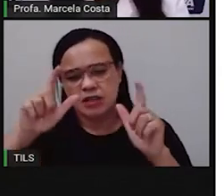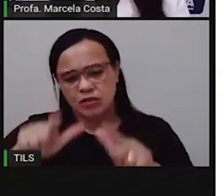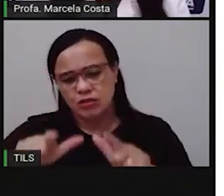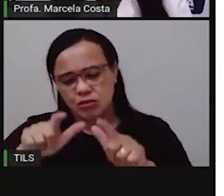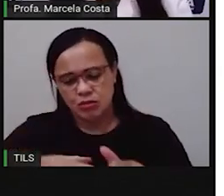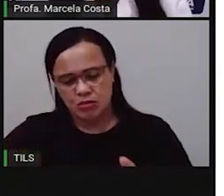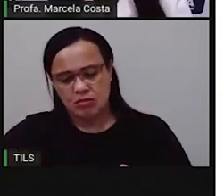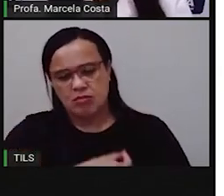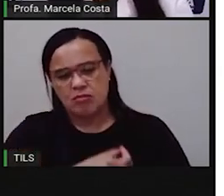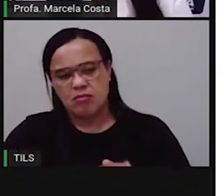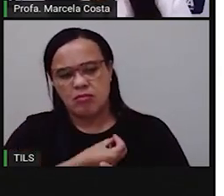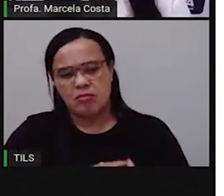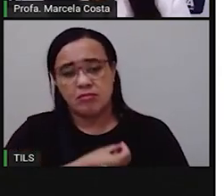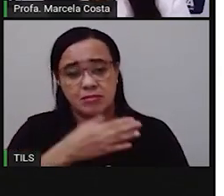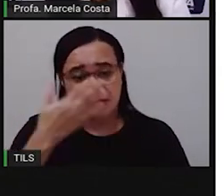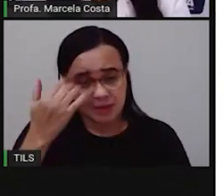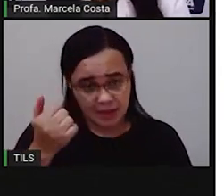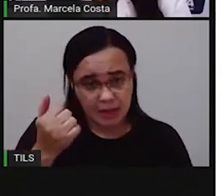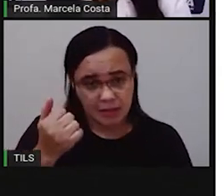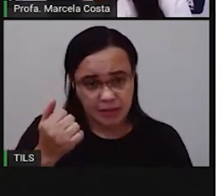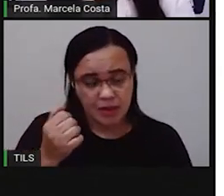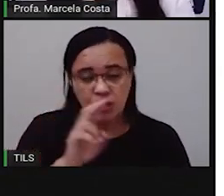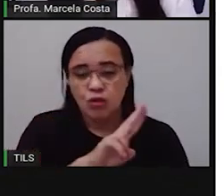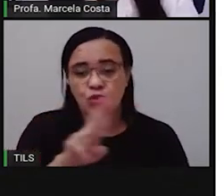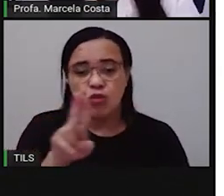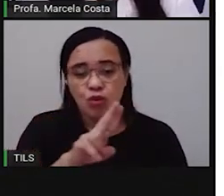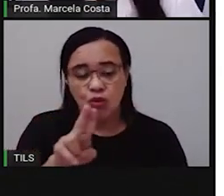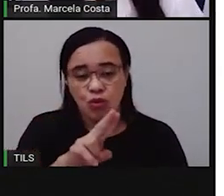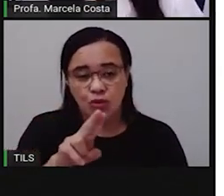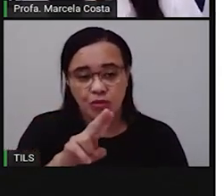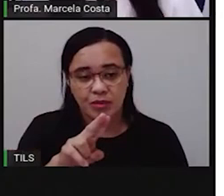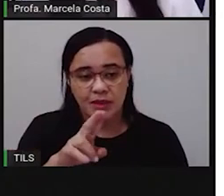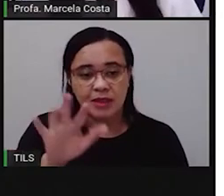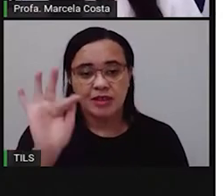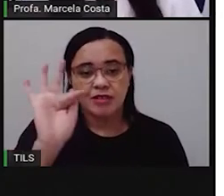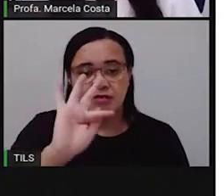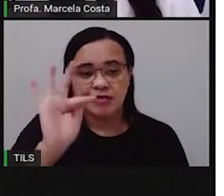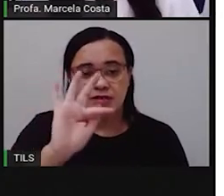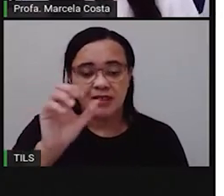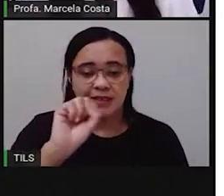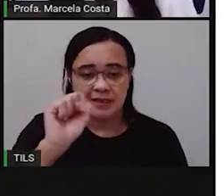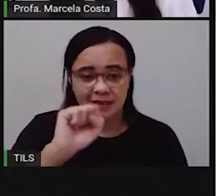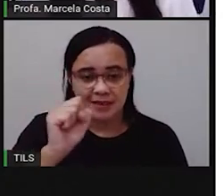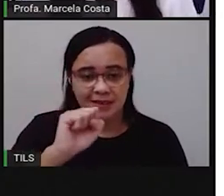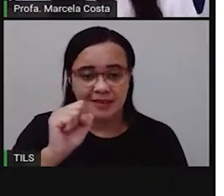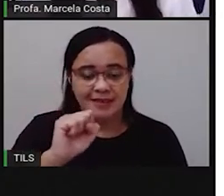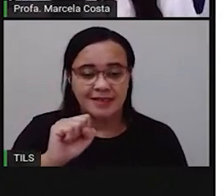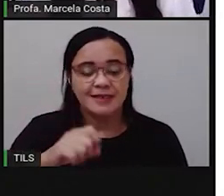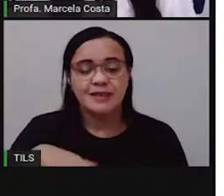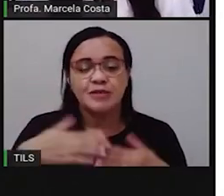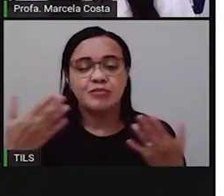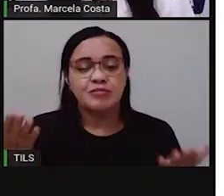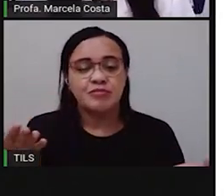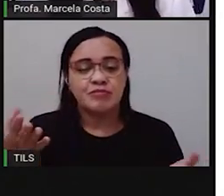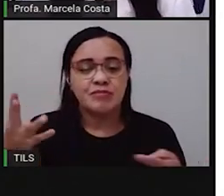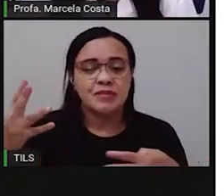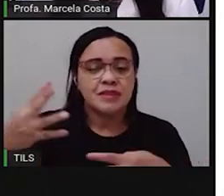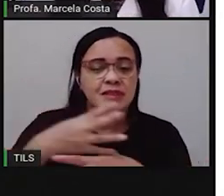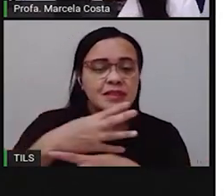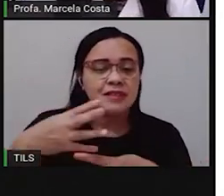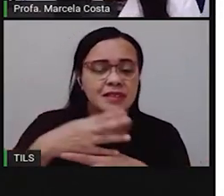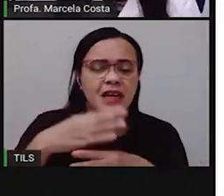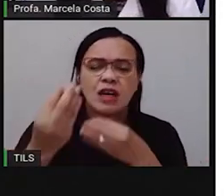da nossa cidade é Feira de Santana. E essa cidade onde mora? É uma cidade